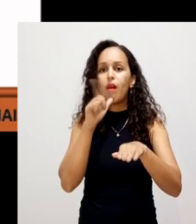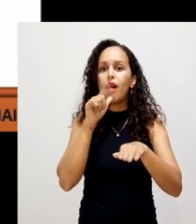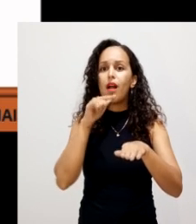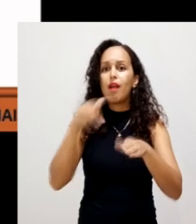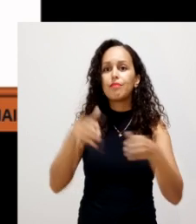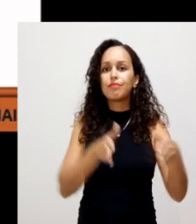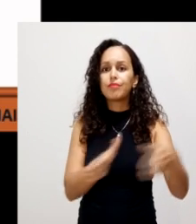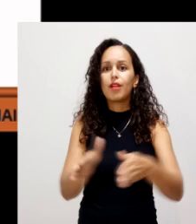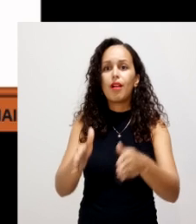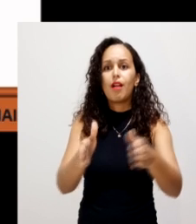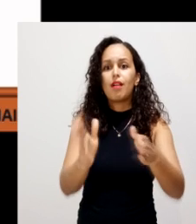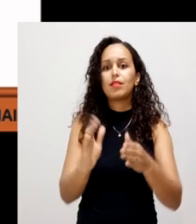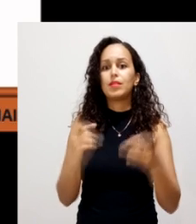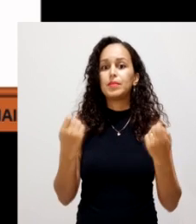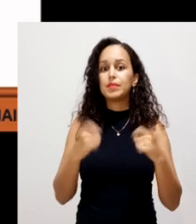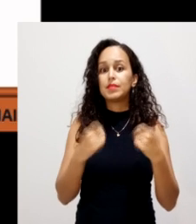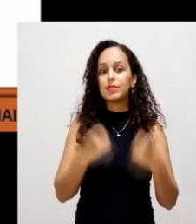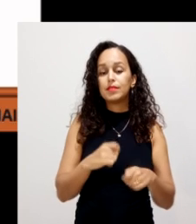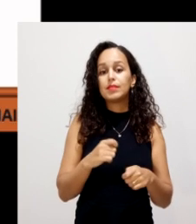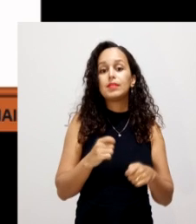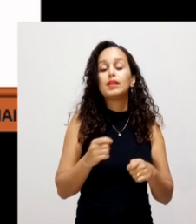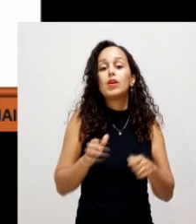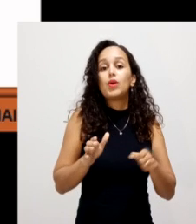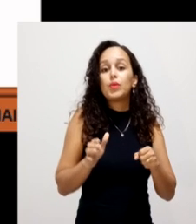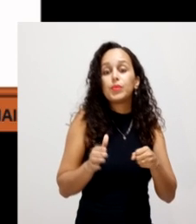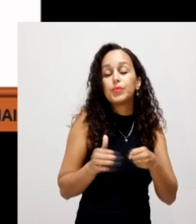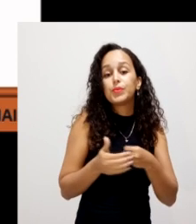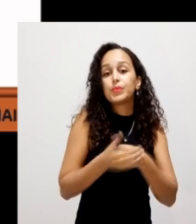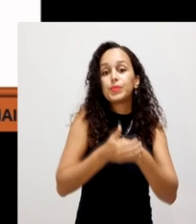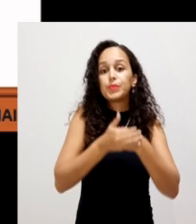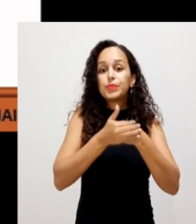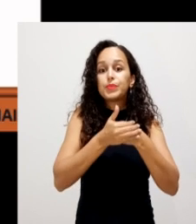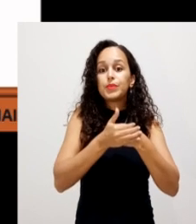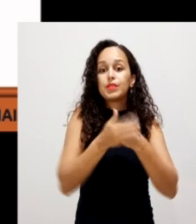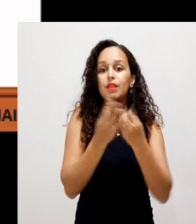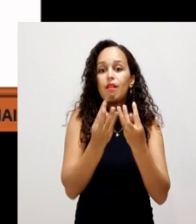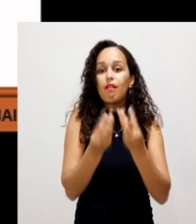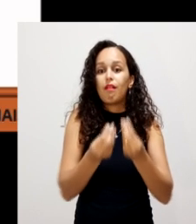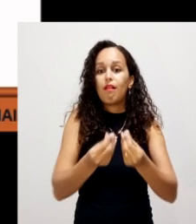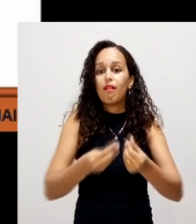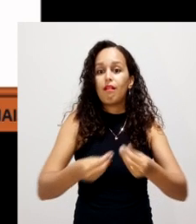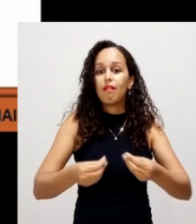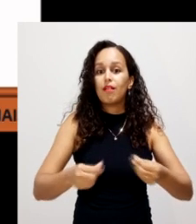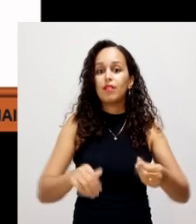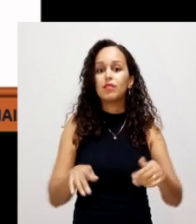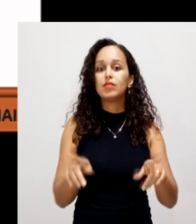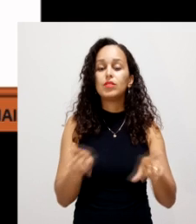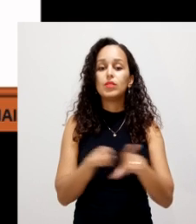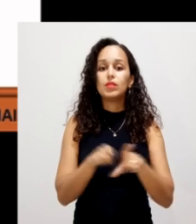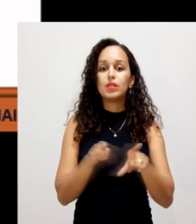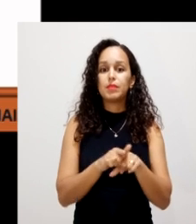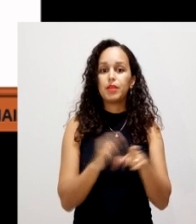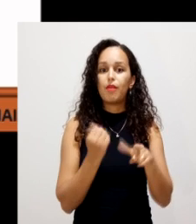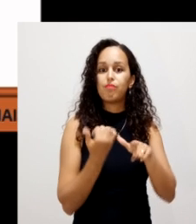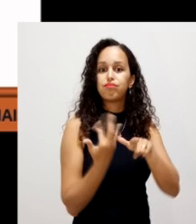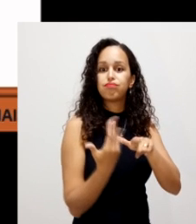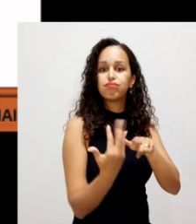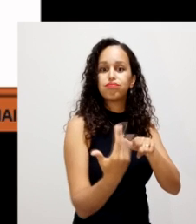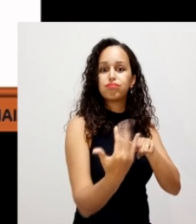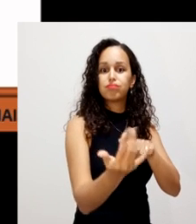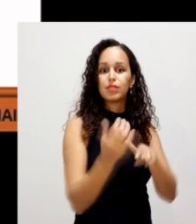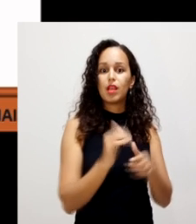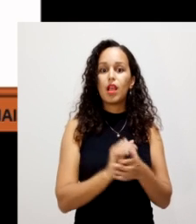fertilidade, prevenir a erosão e manter a saúde do solo. Usar uma água de maneira que permita que